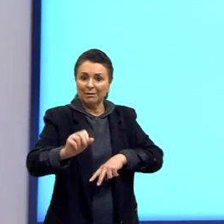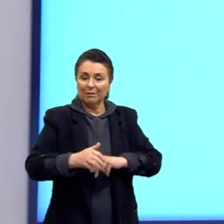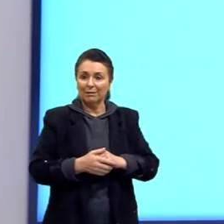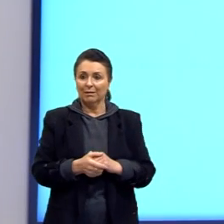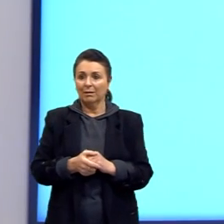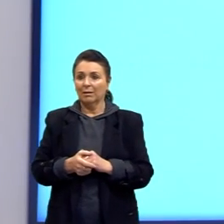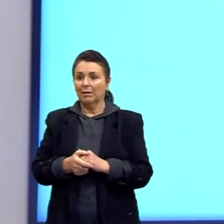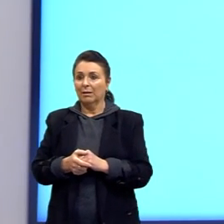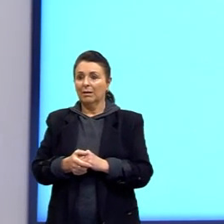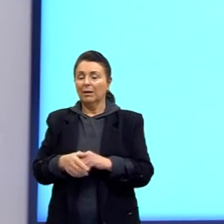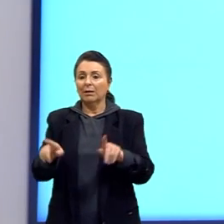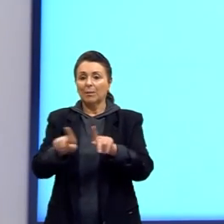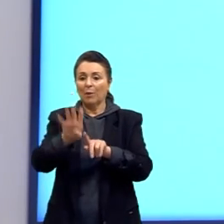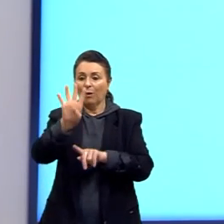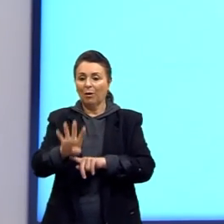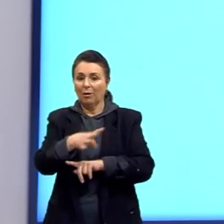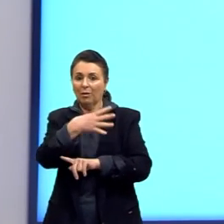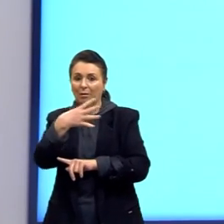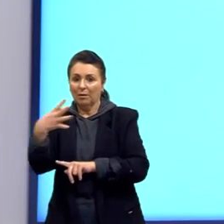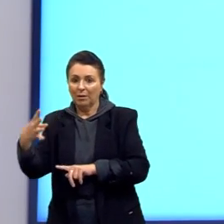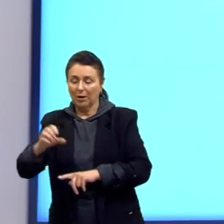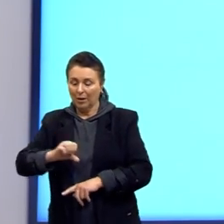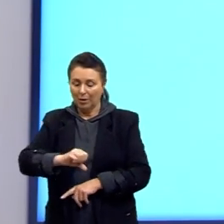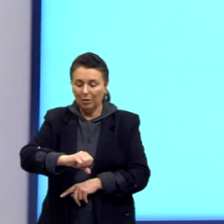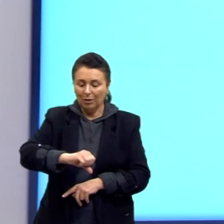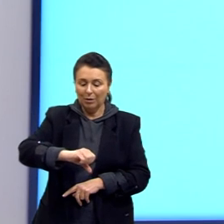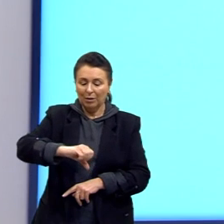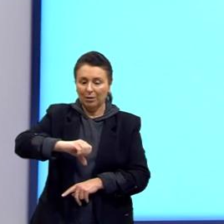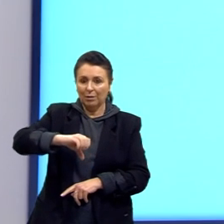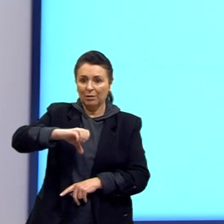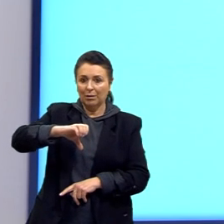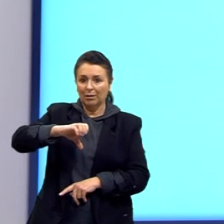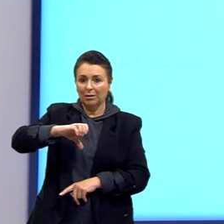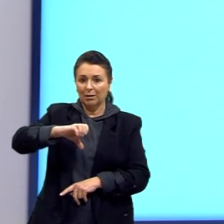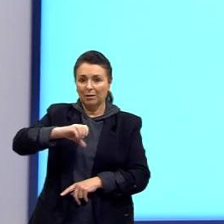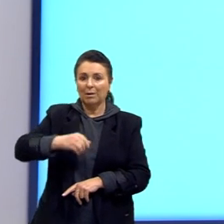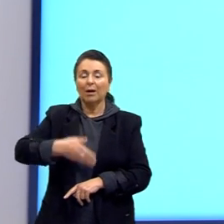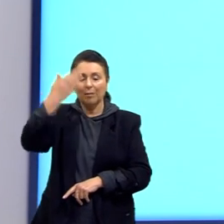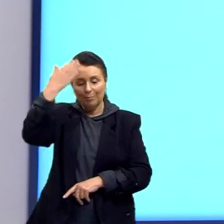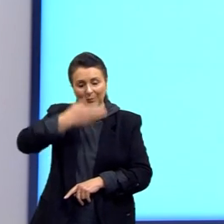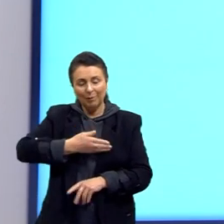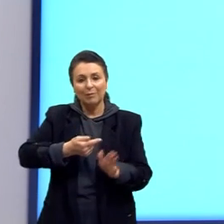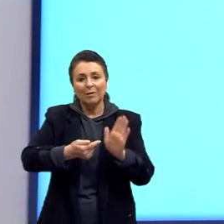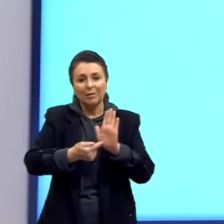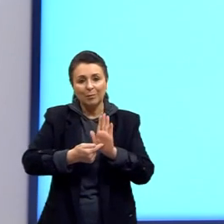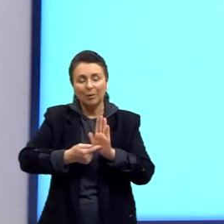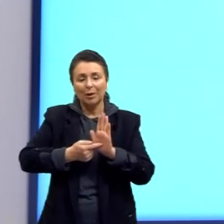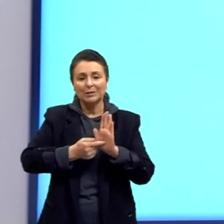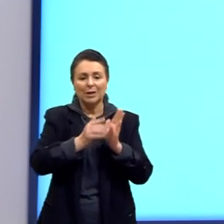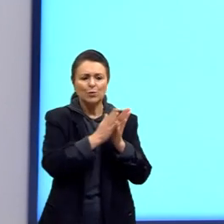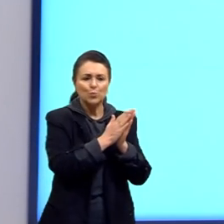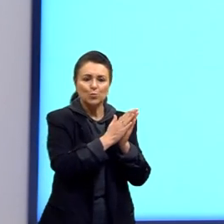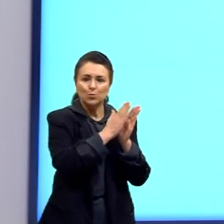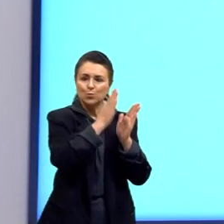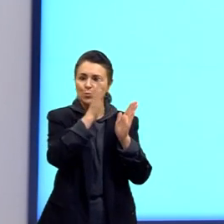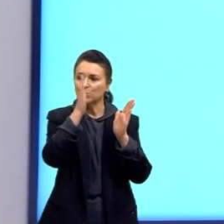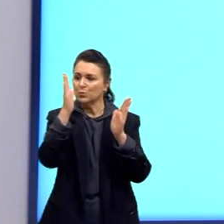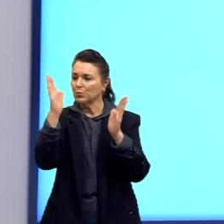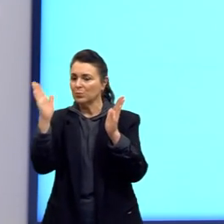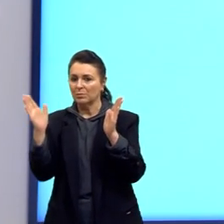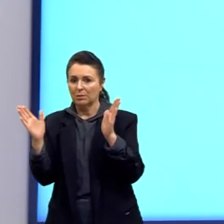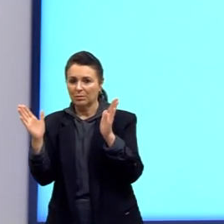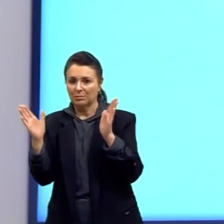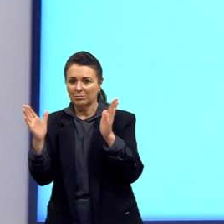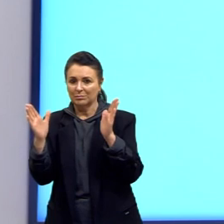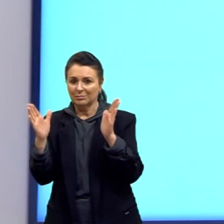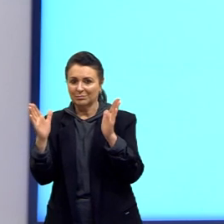A própria embriologia comparada. Então, o processo em estágios, processos